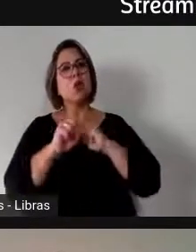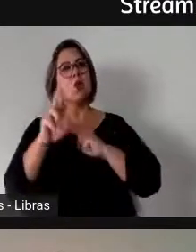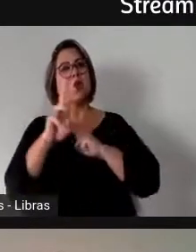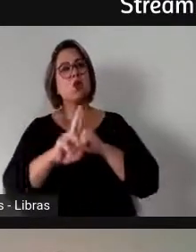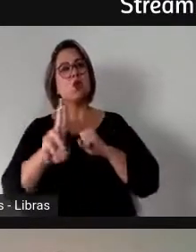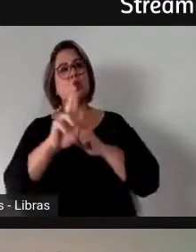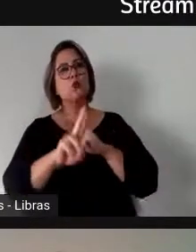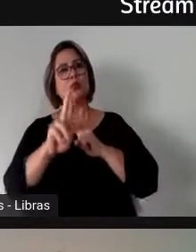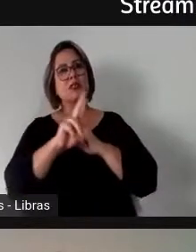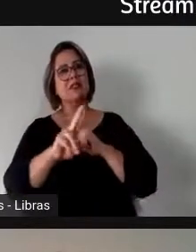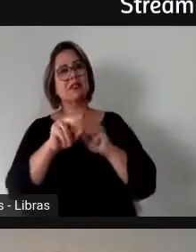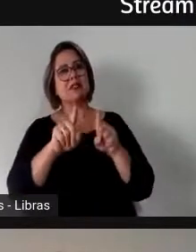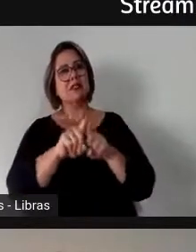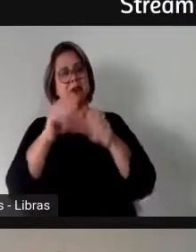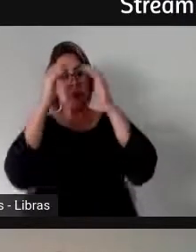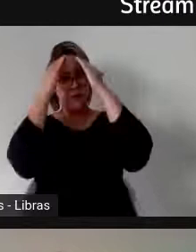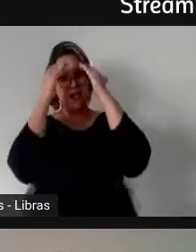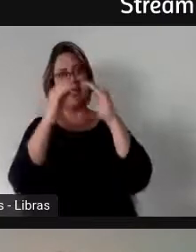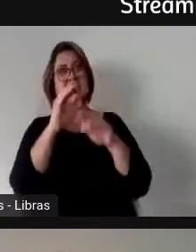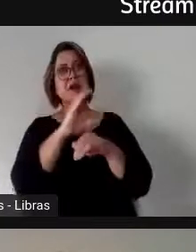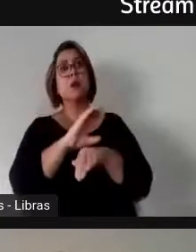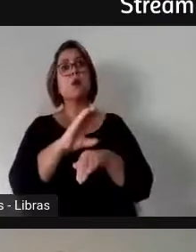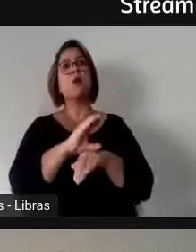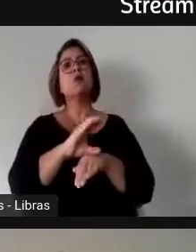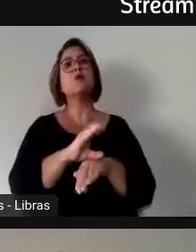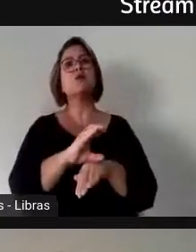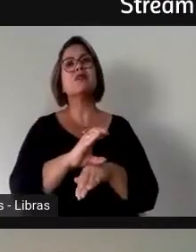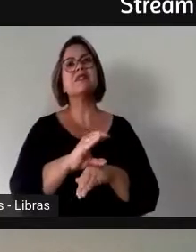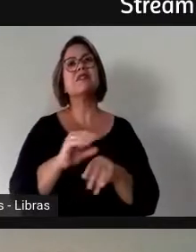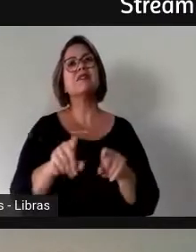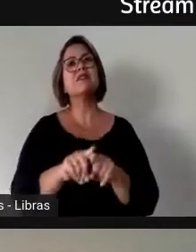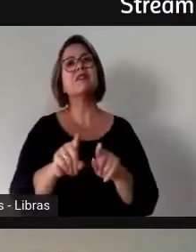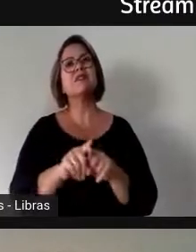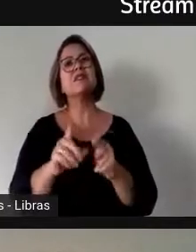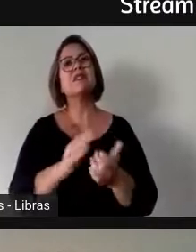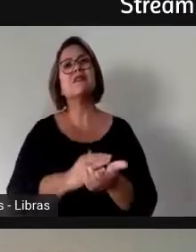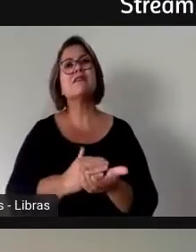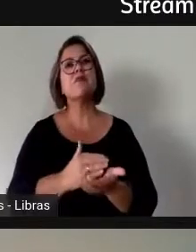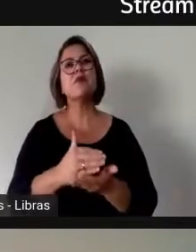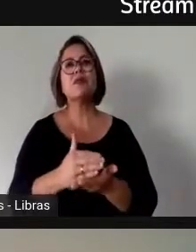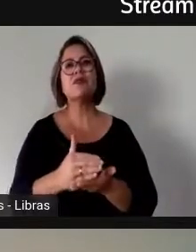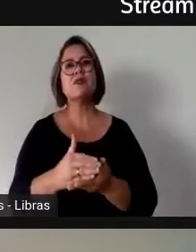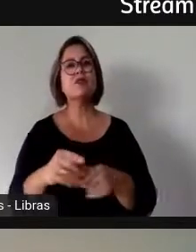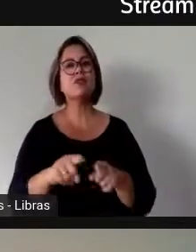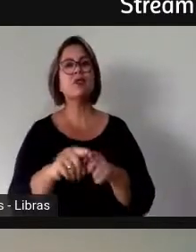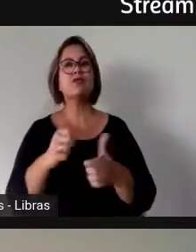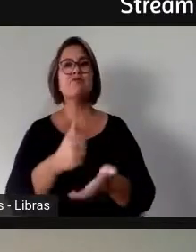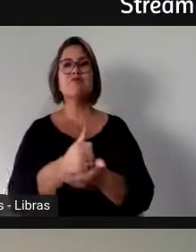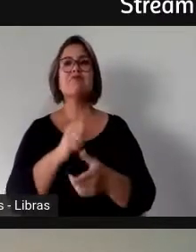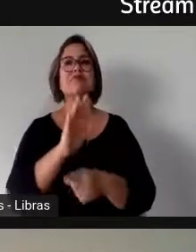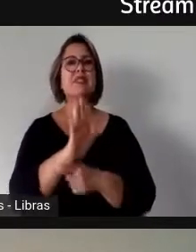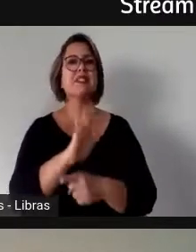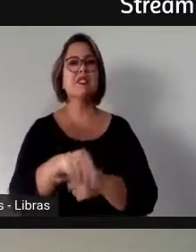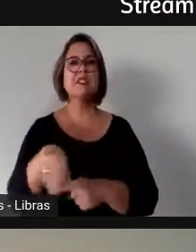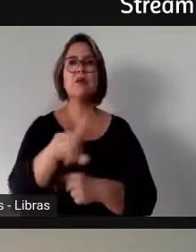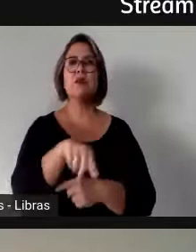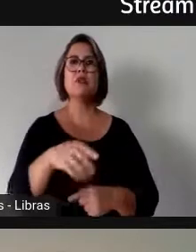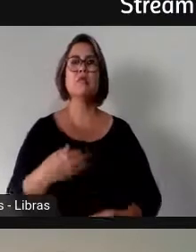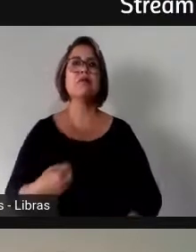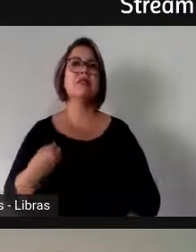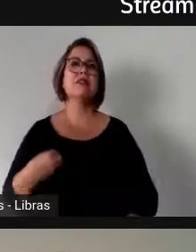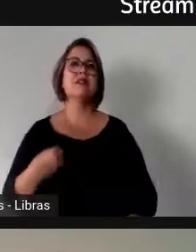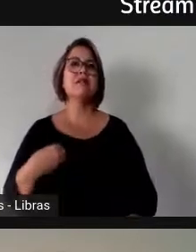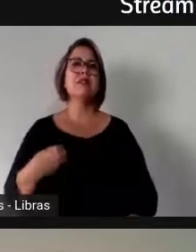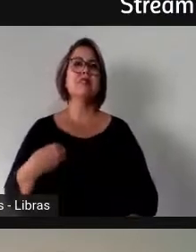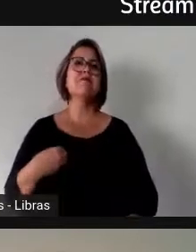mandamento constitucional brasileiro. É a partir daí que nós começamos, com as contribuições das colegas aqui presentes, é que